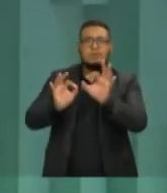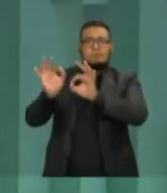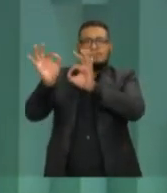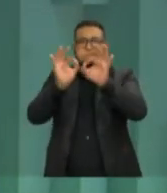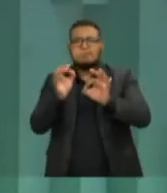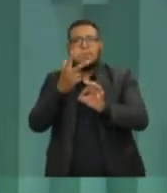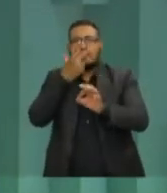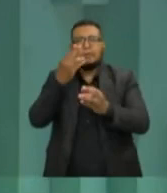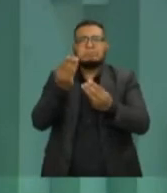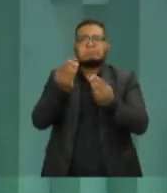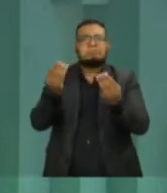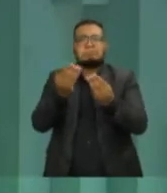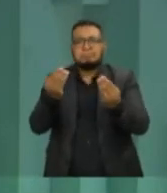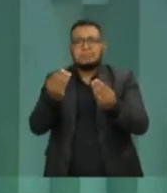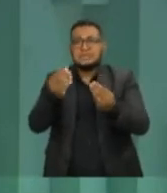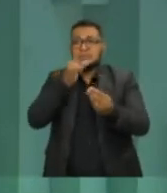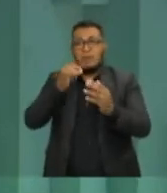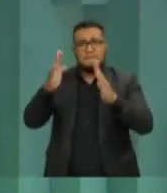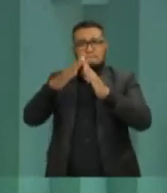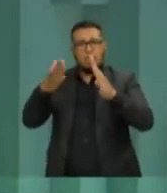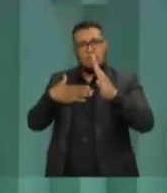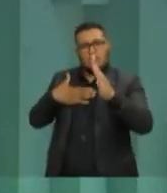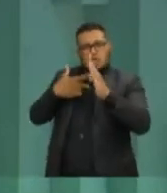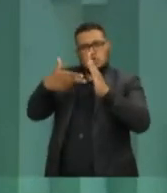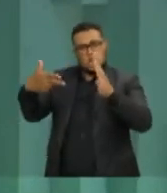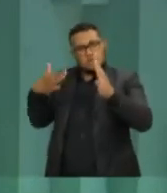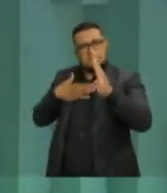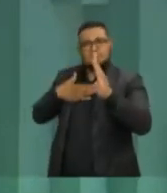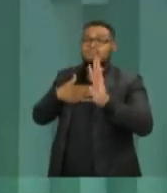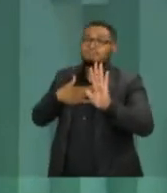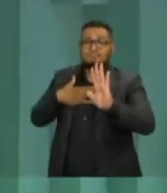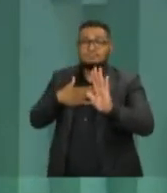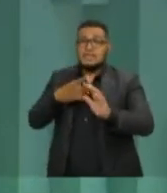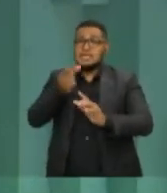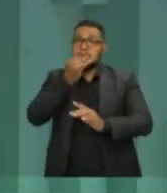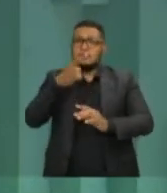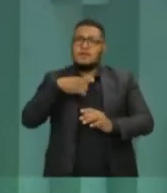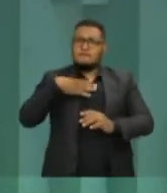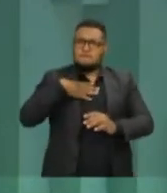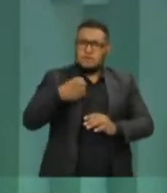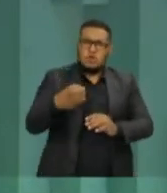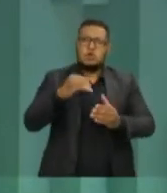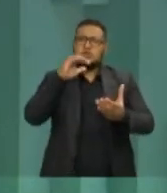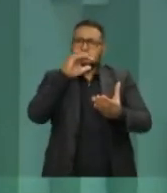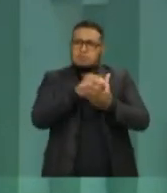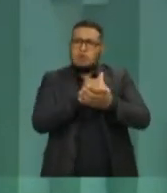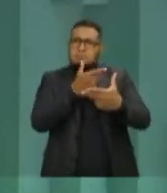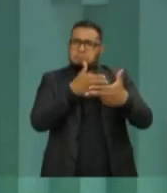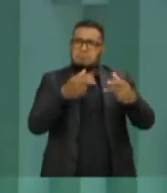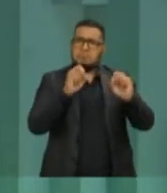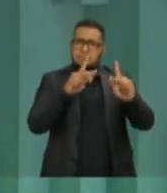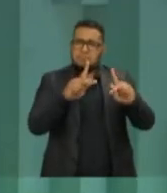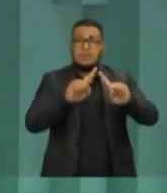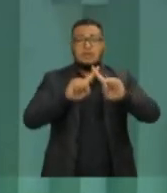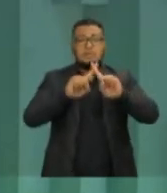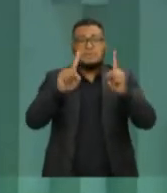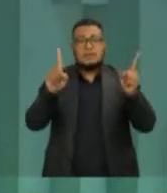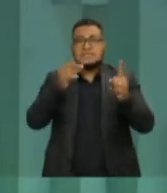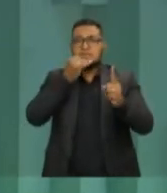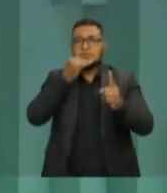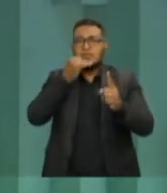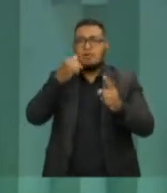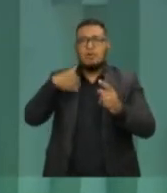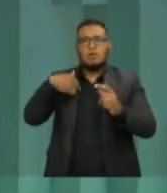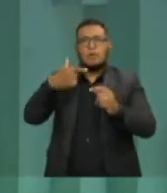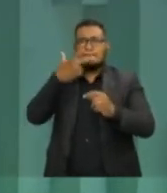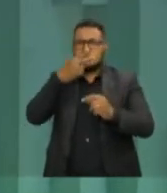milhão e meio. Minha casa e minhas coisas. Eu tenho os bens dos meus filhos, da minha esposa agora. Não existe. Eu não sou ordenador de